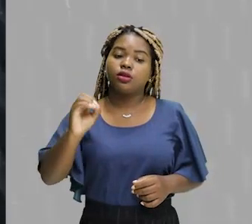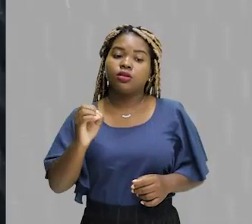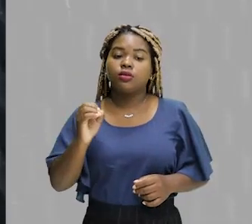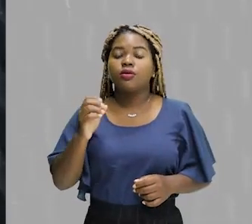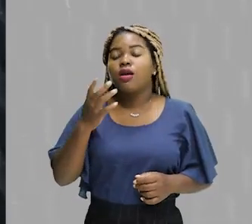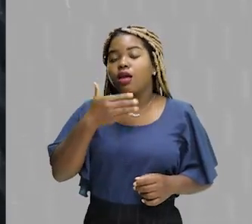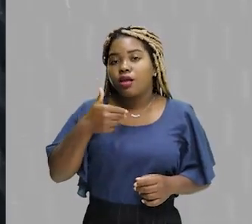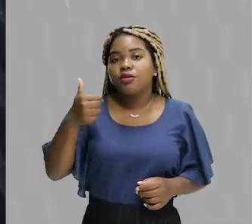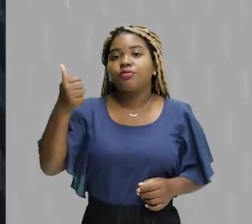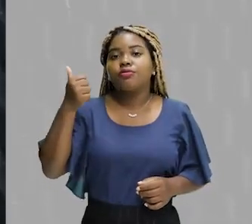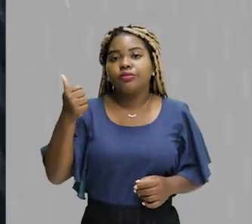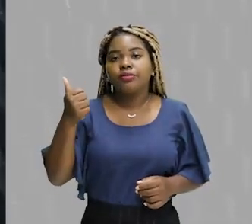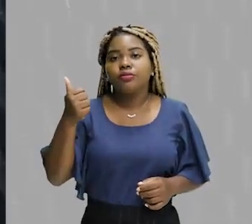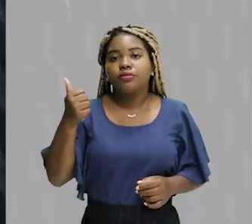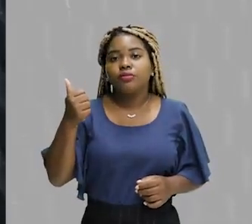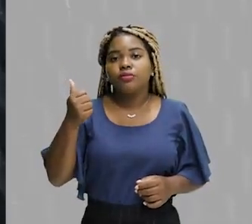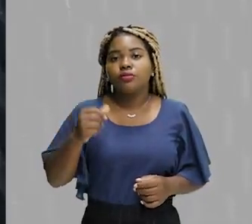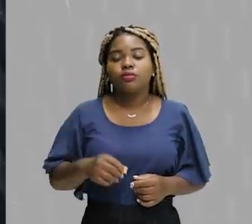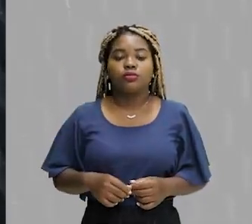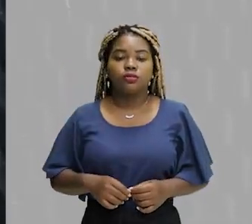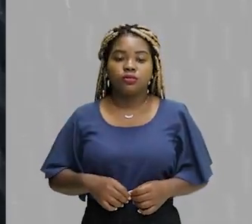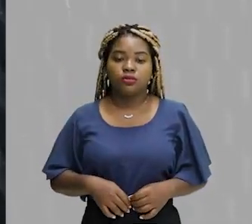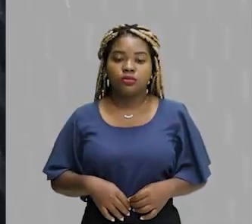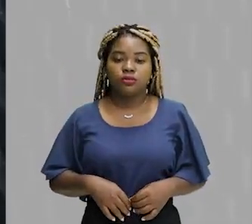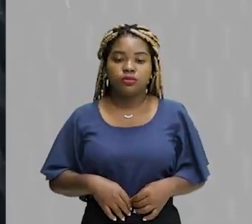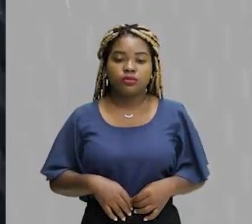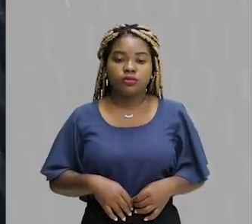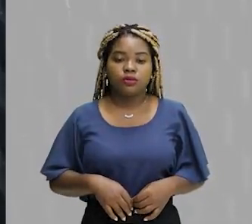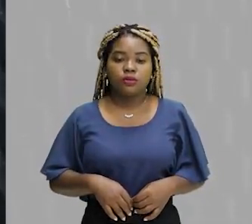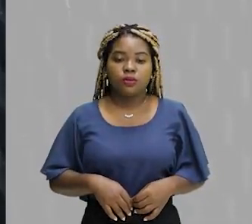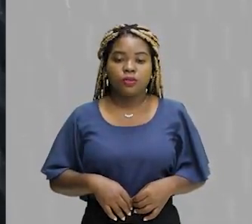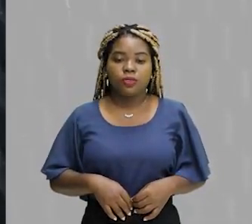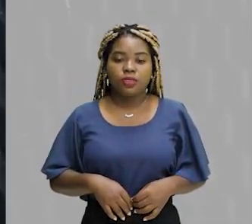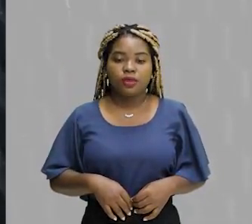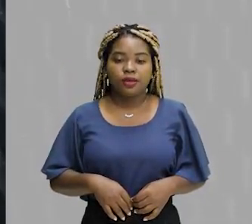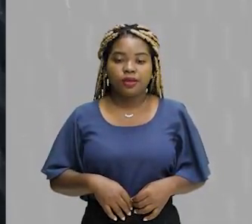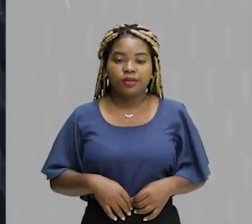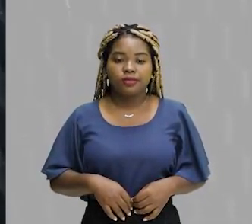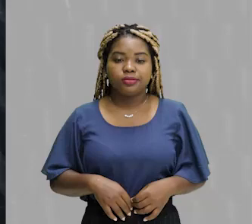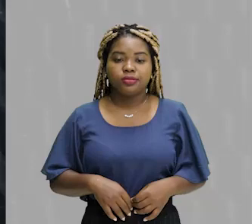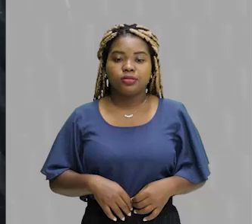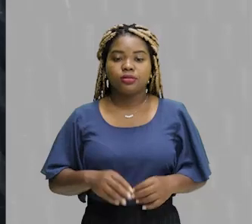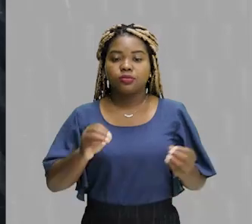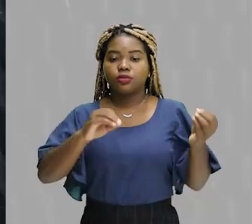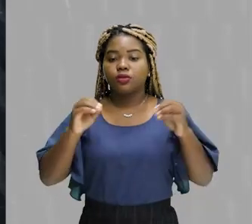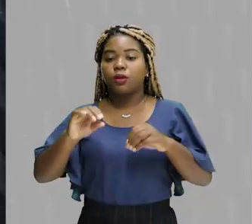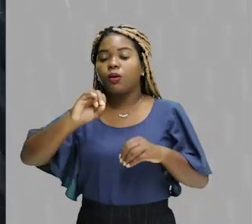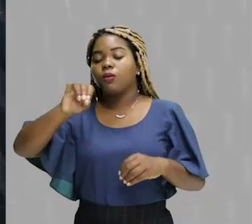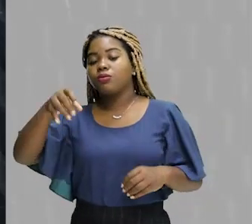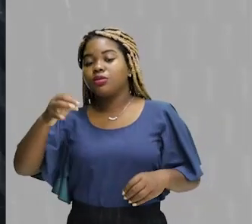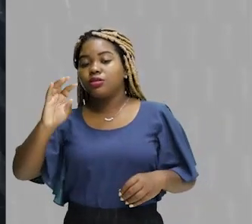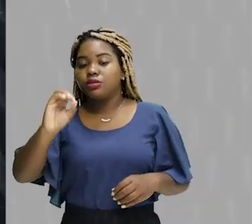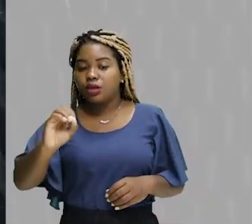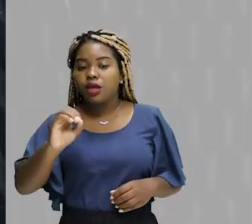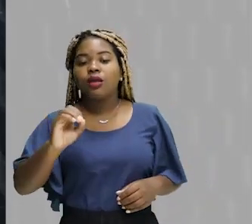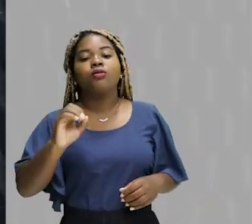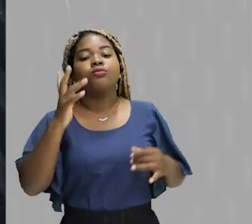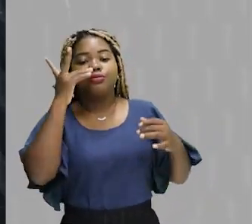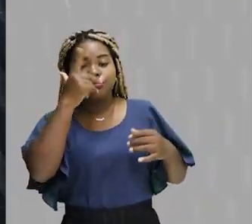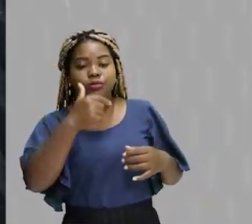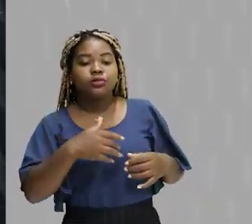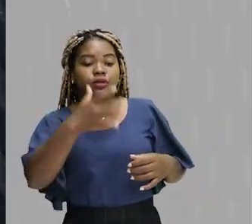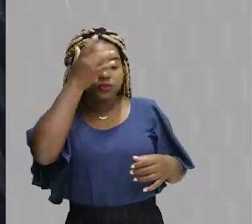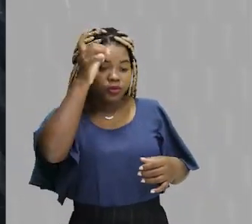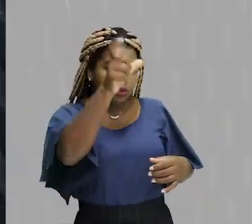do gosto, não, a presença do objeto. A presença do Belo, não, a presença do objeto estético como do sujeito que